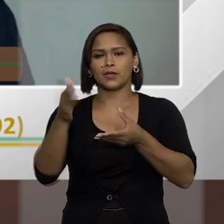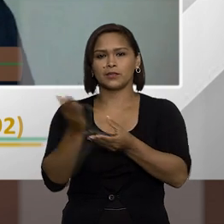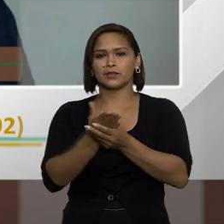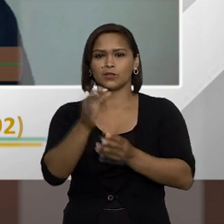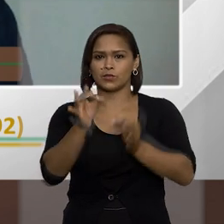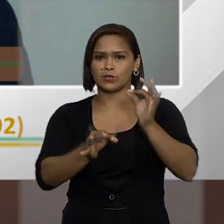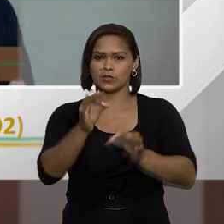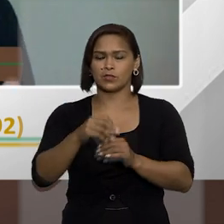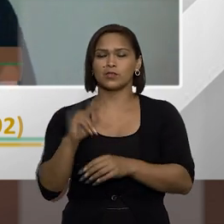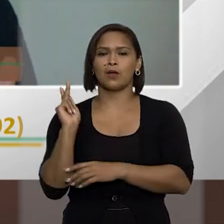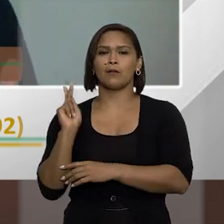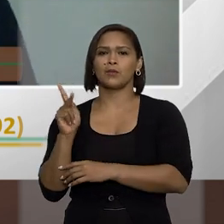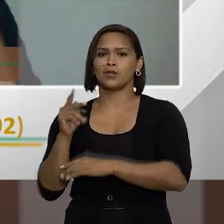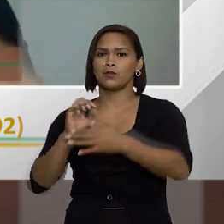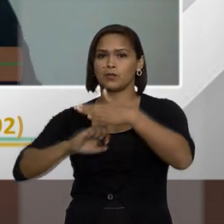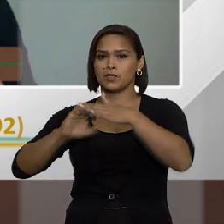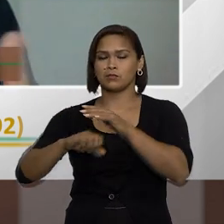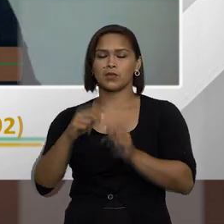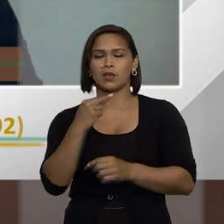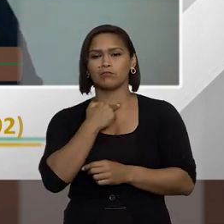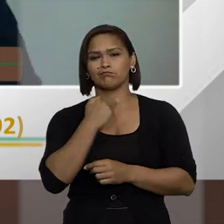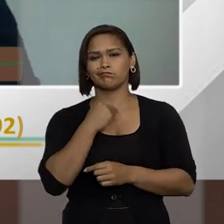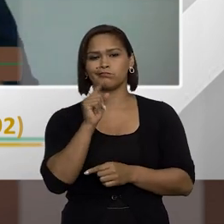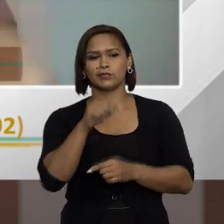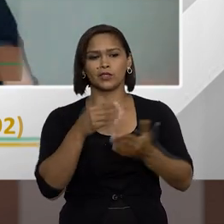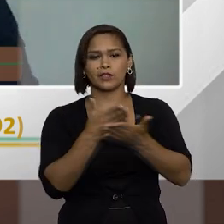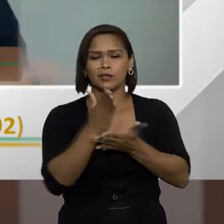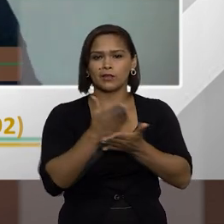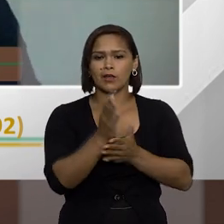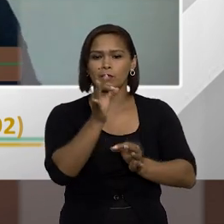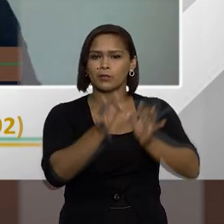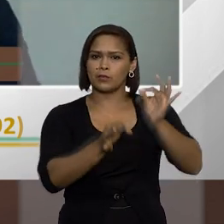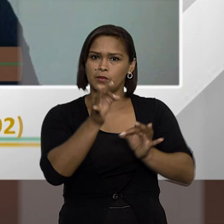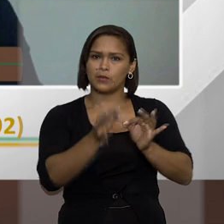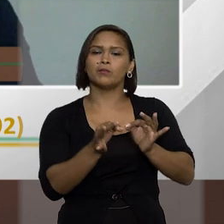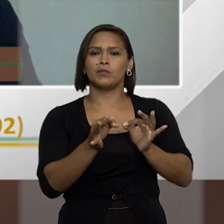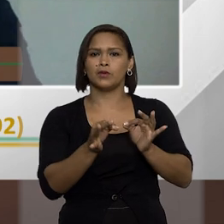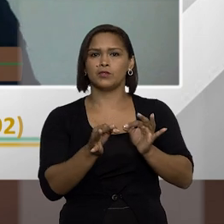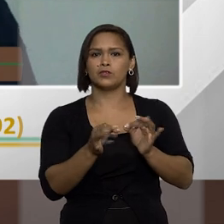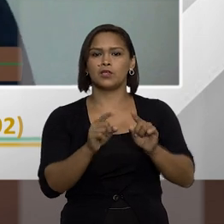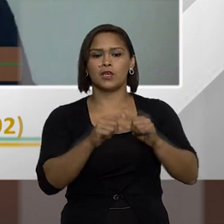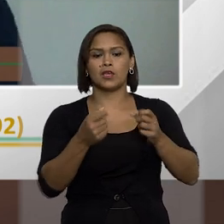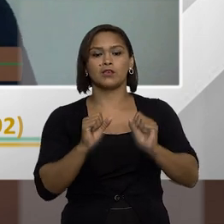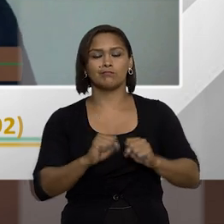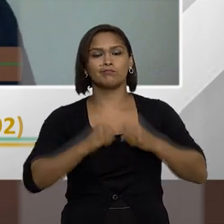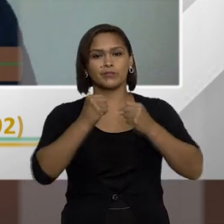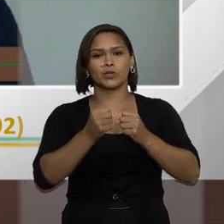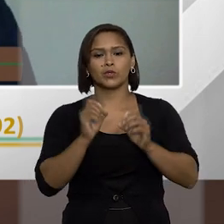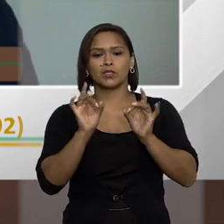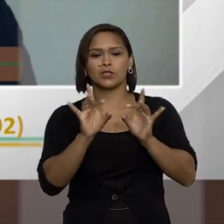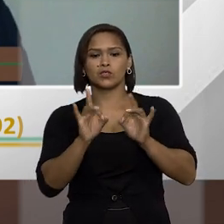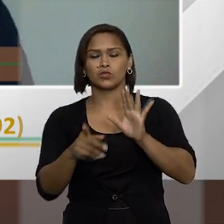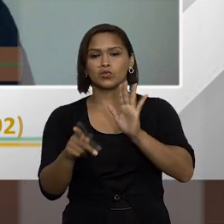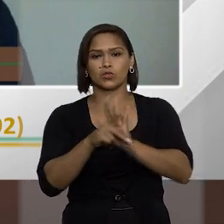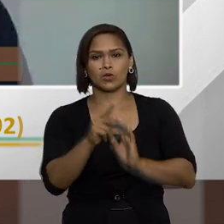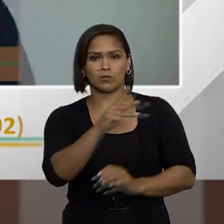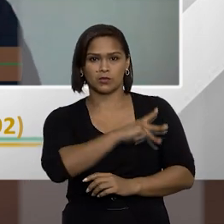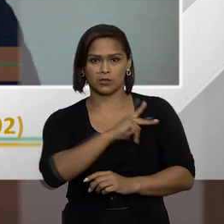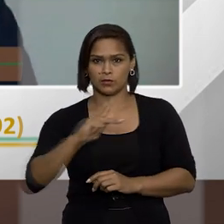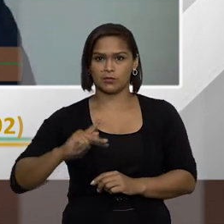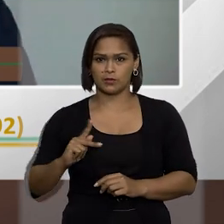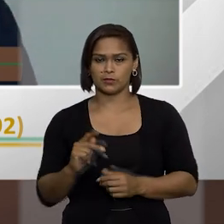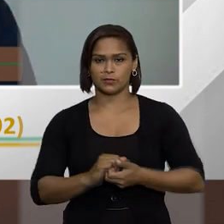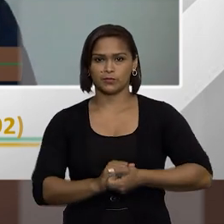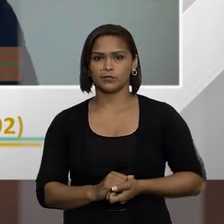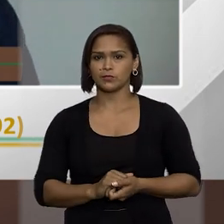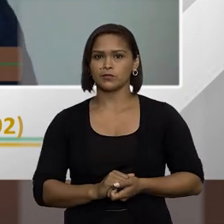essa ação judicial Petrobras não poderia ingressar mais judicialmente esse poder estaria concentrado nas mãos do Ministério